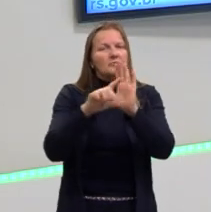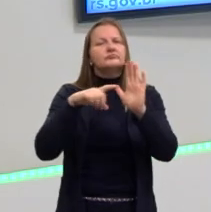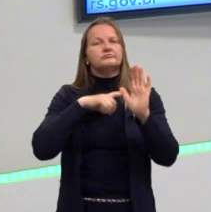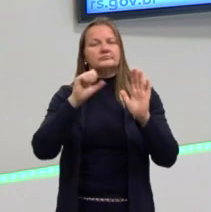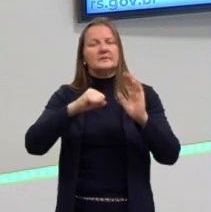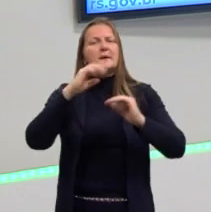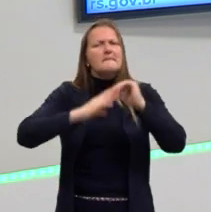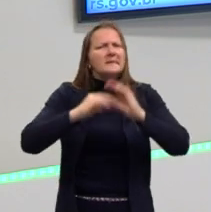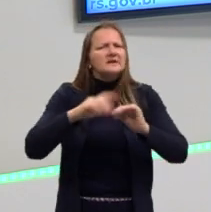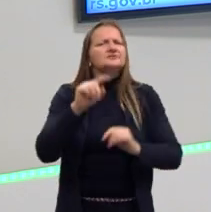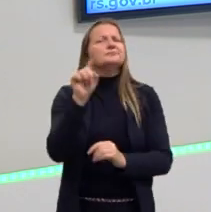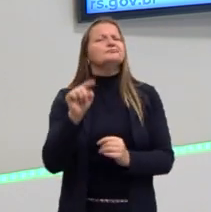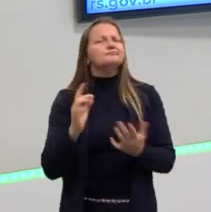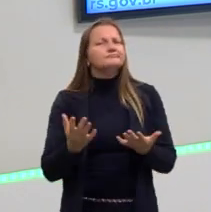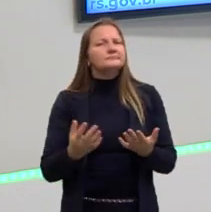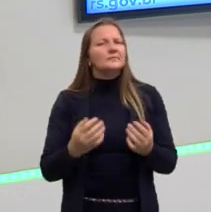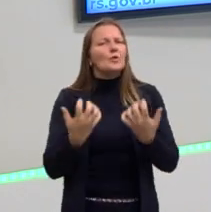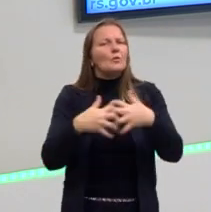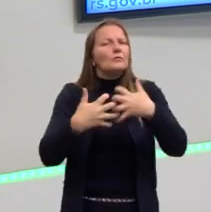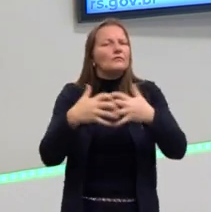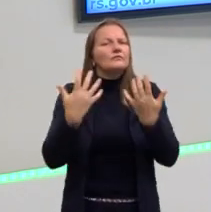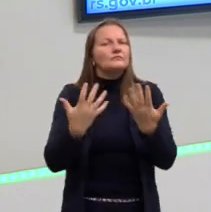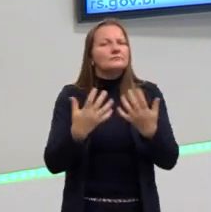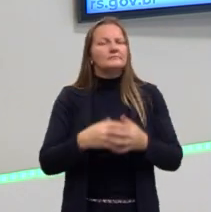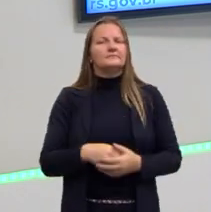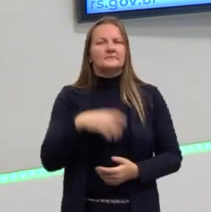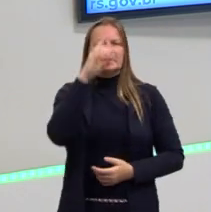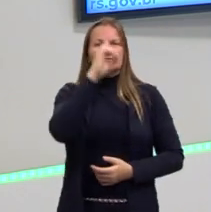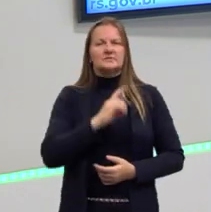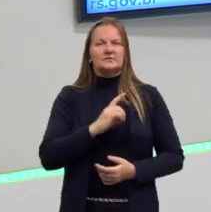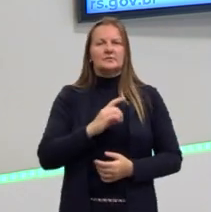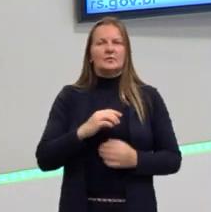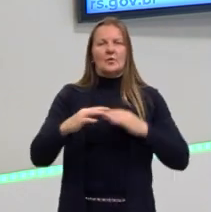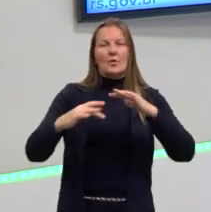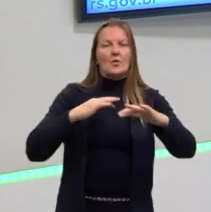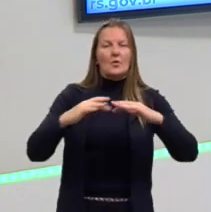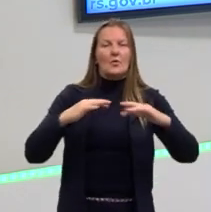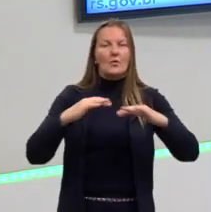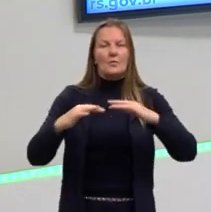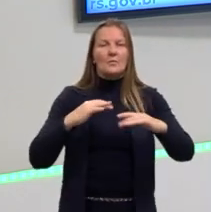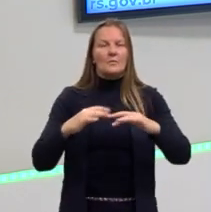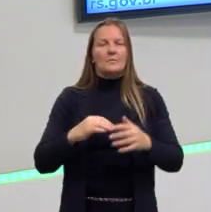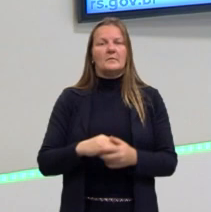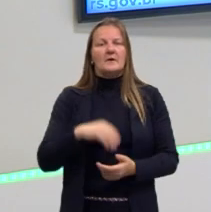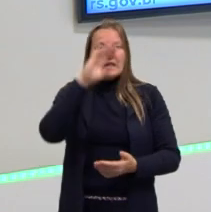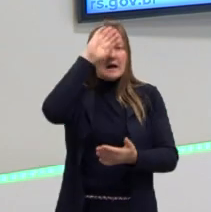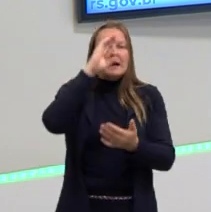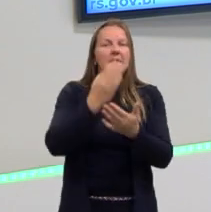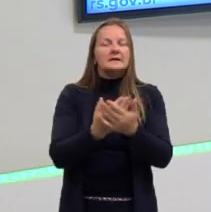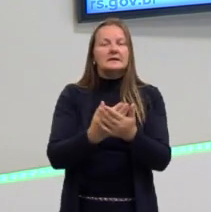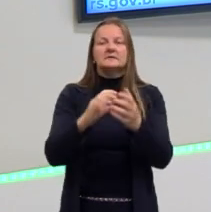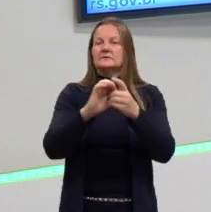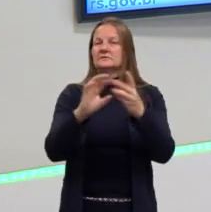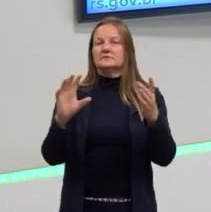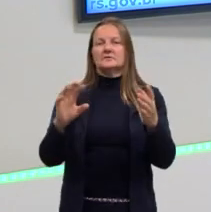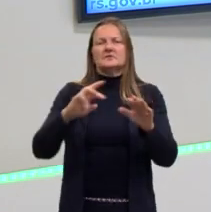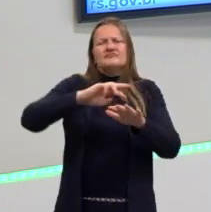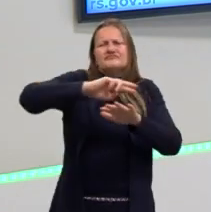E, na prática, como é que eles estão funcionando? Nós temos direito à locomoção, ir e vir. As nossas crenças. As nossas